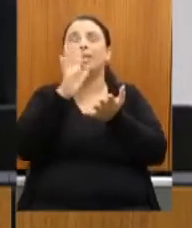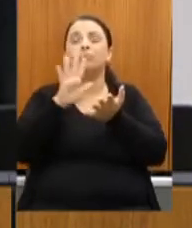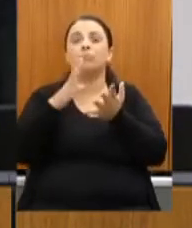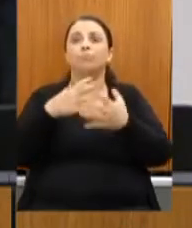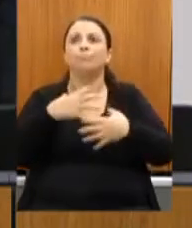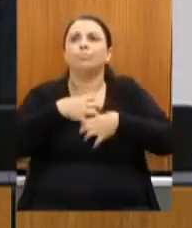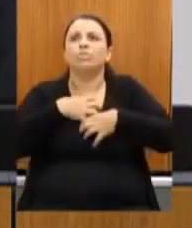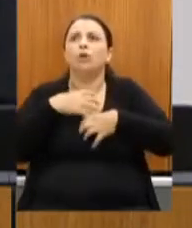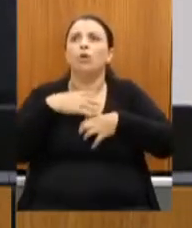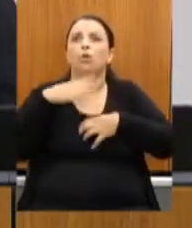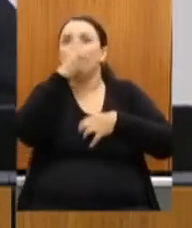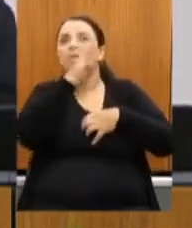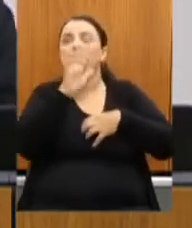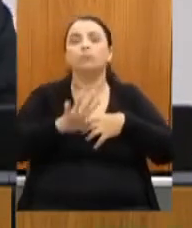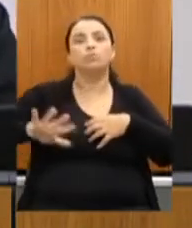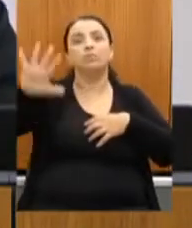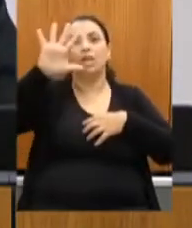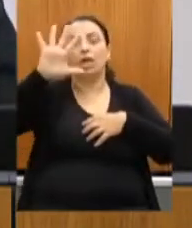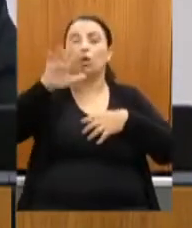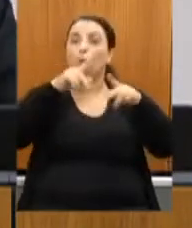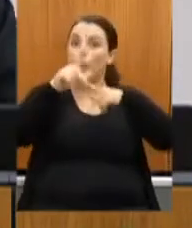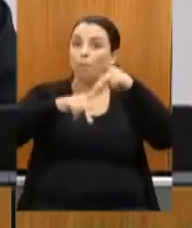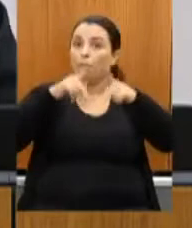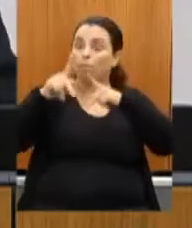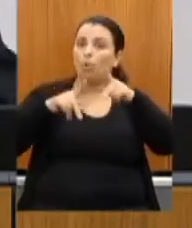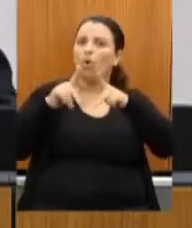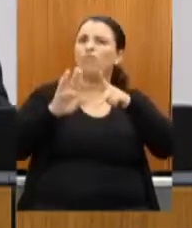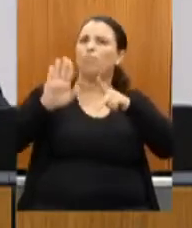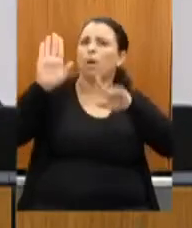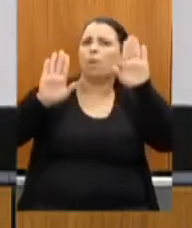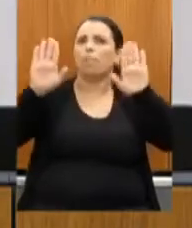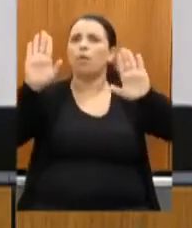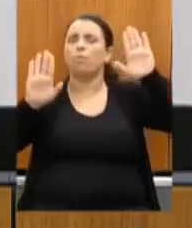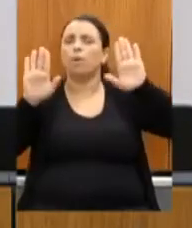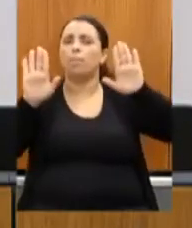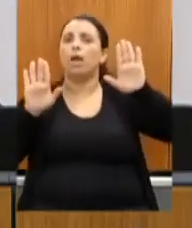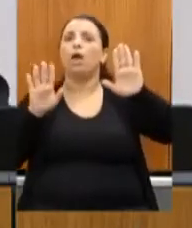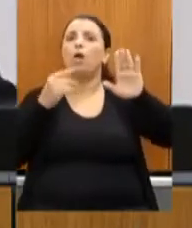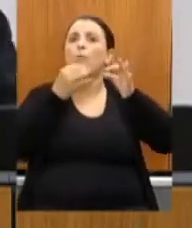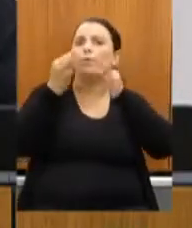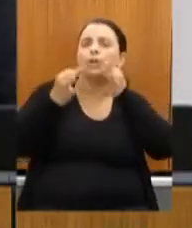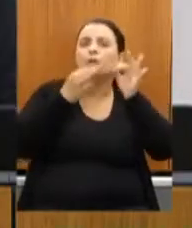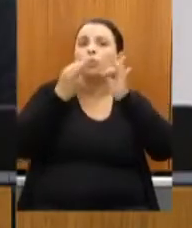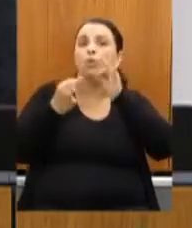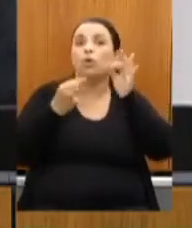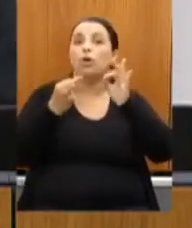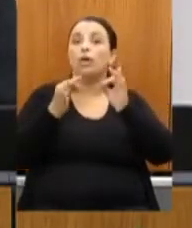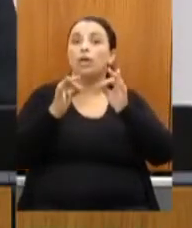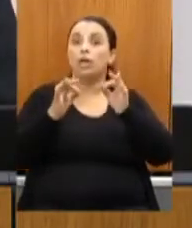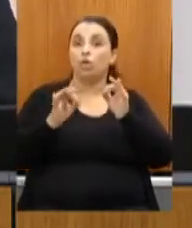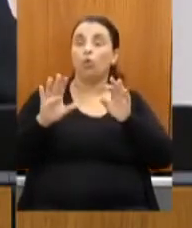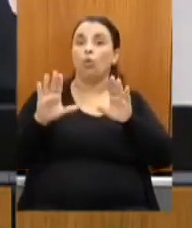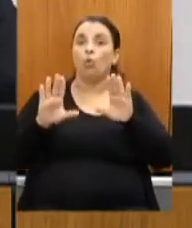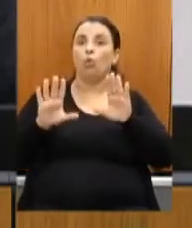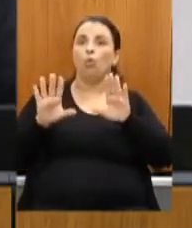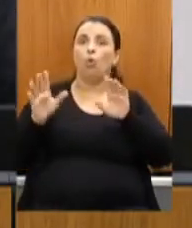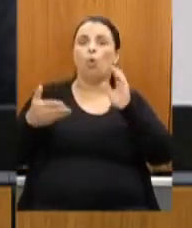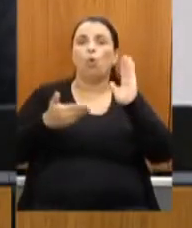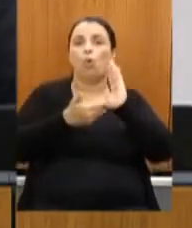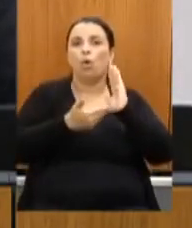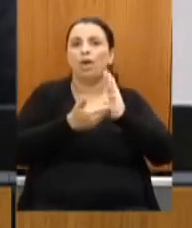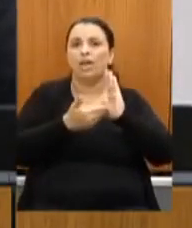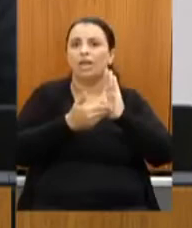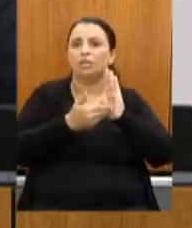população manifestou, participou e o Congresso captou todo esse desejo da